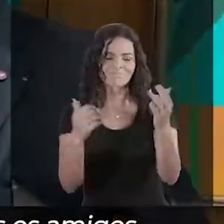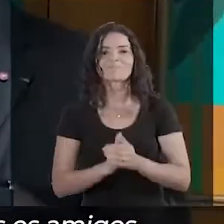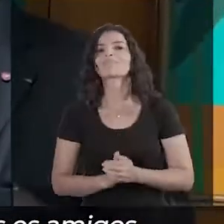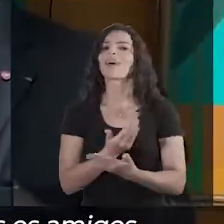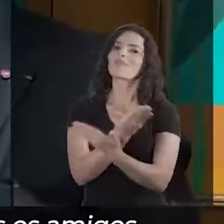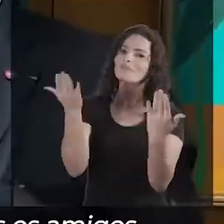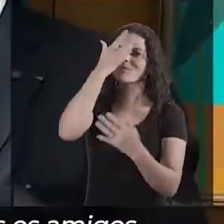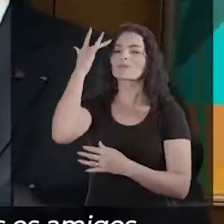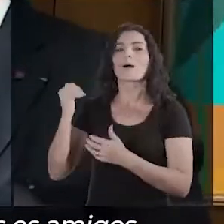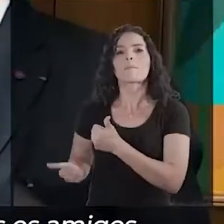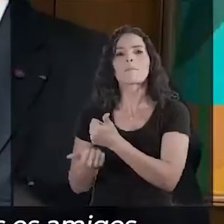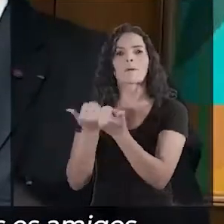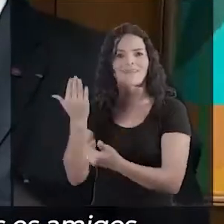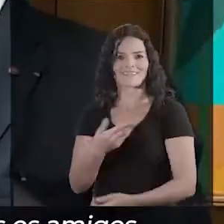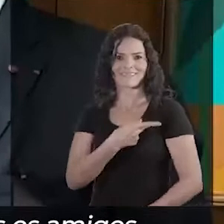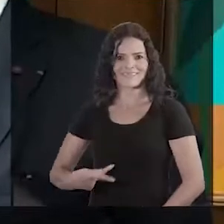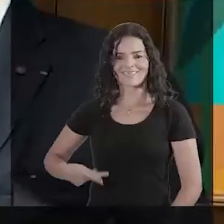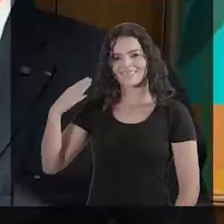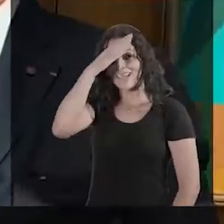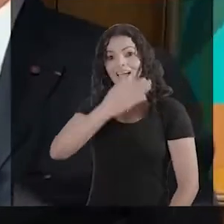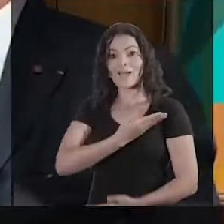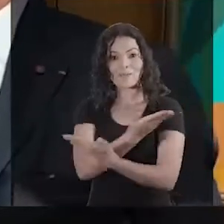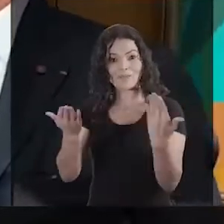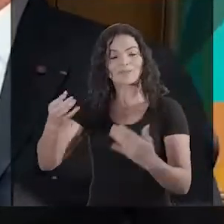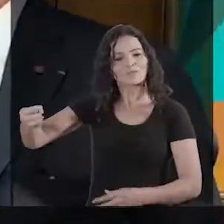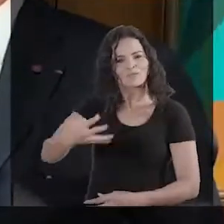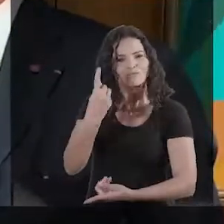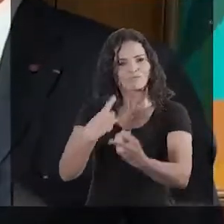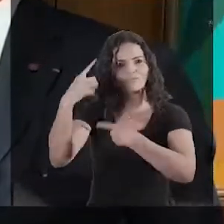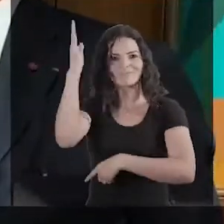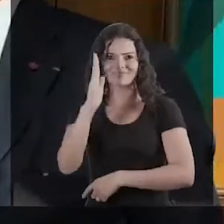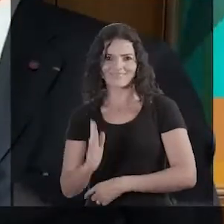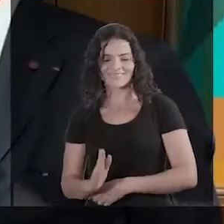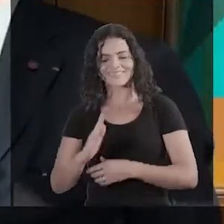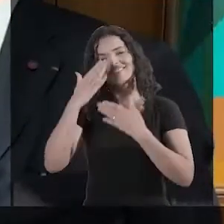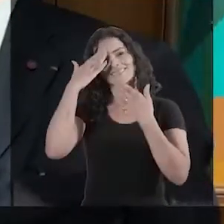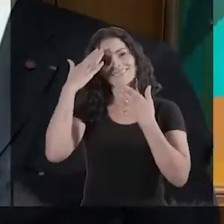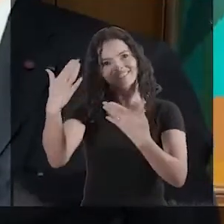Todos os apoiadores de Jair Bolsonaro aí, todos os amigos do Novo Brasil. Obrigado.